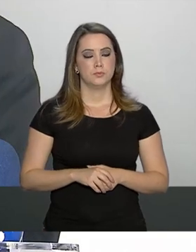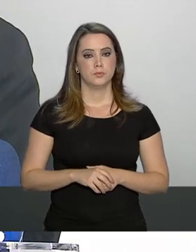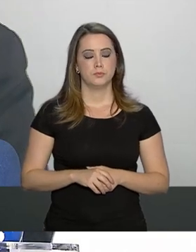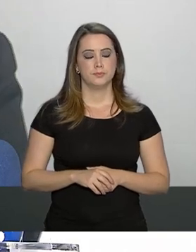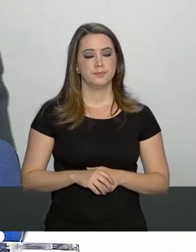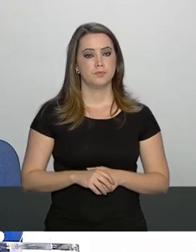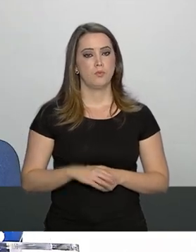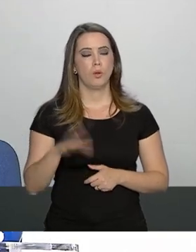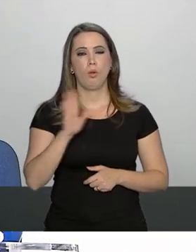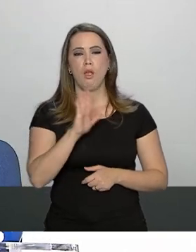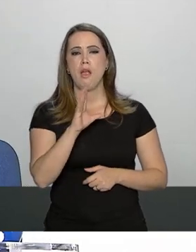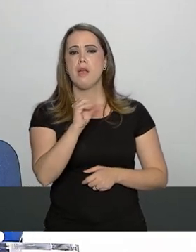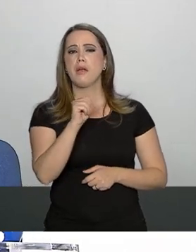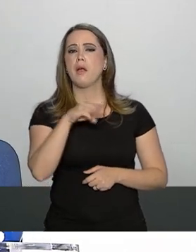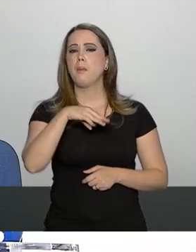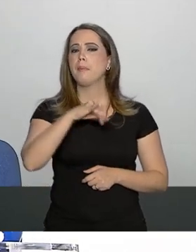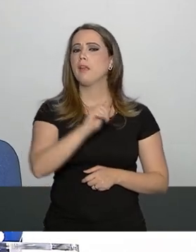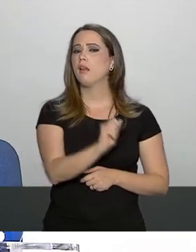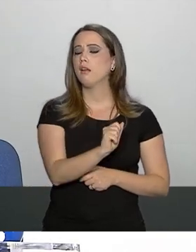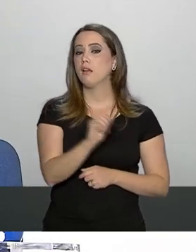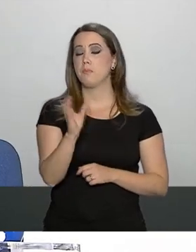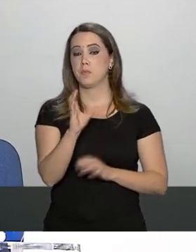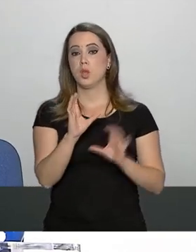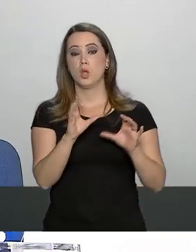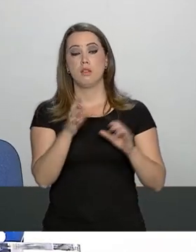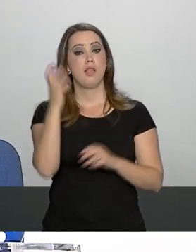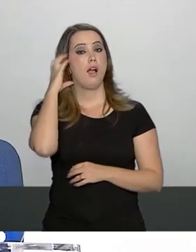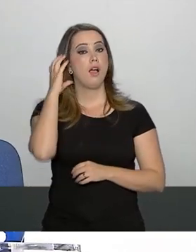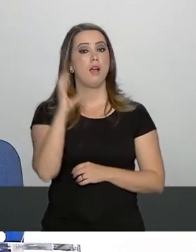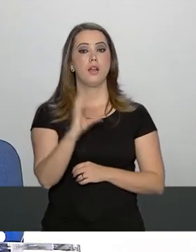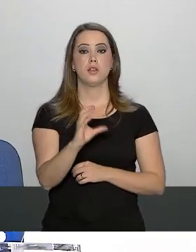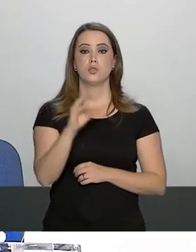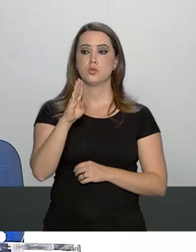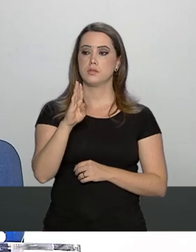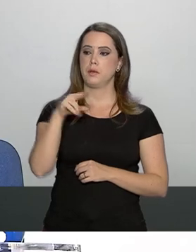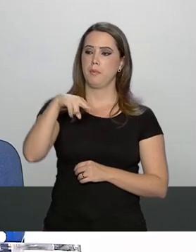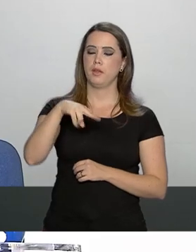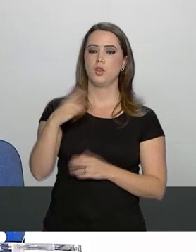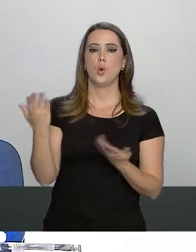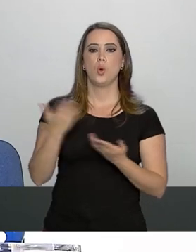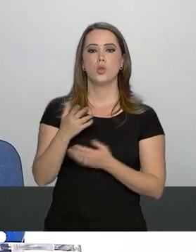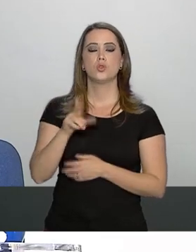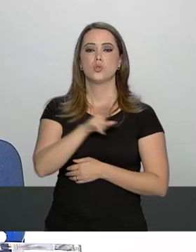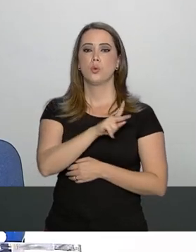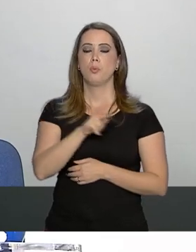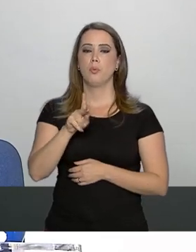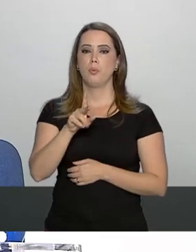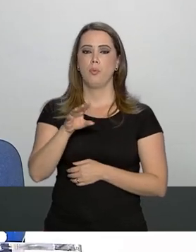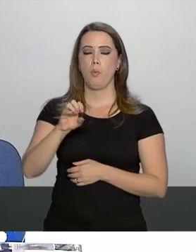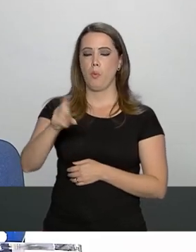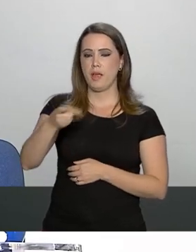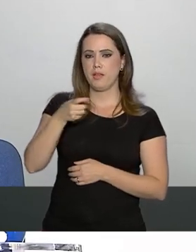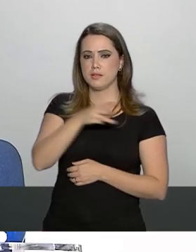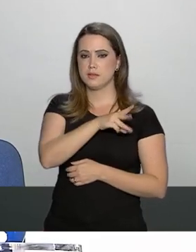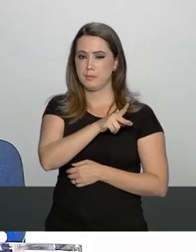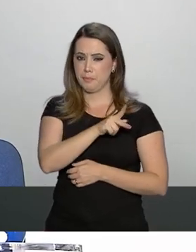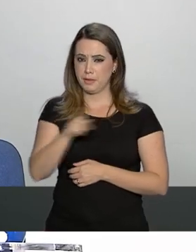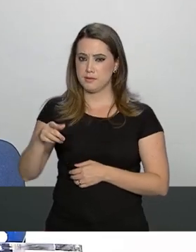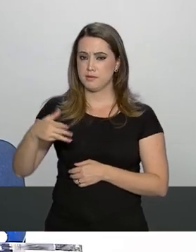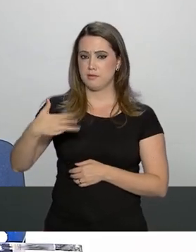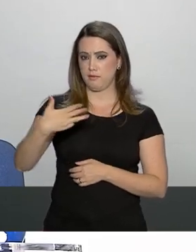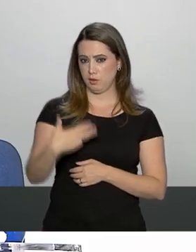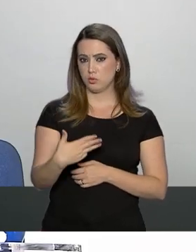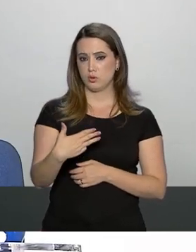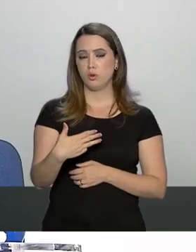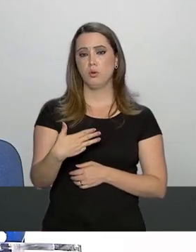é Camila da rádio CBN hoje o ex-presidente Lula recebeu a sentença pelo caso do sítio de Atibaia eu quero saber se o